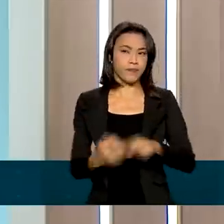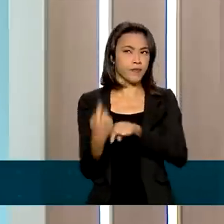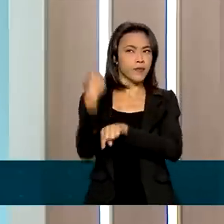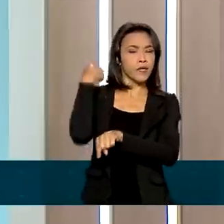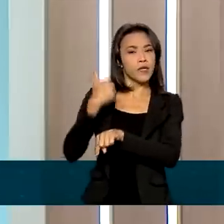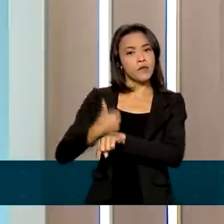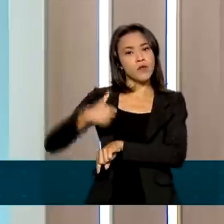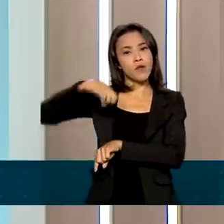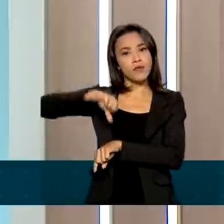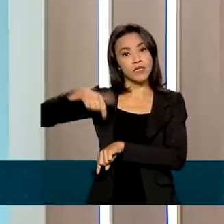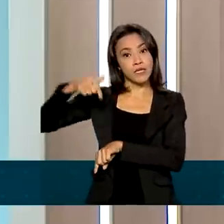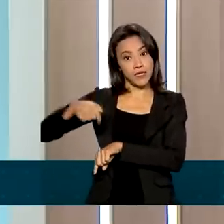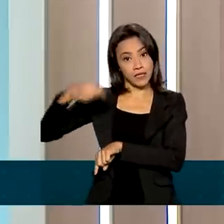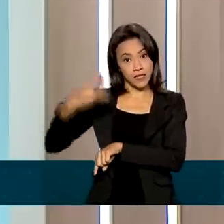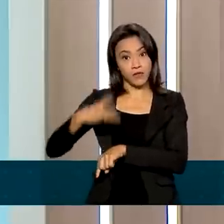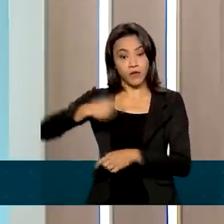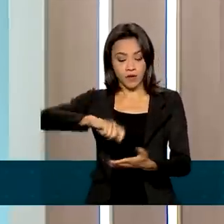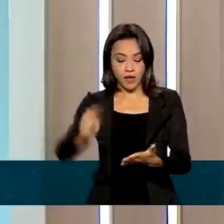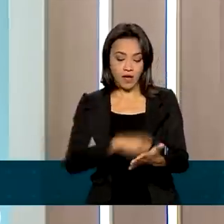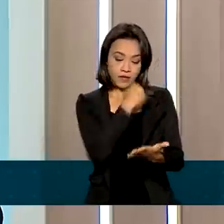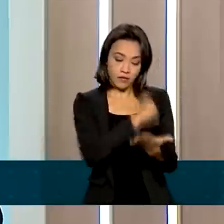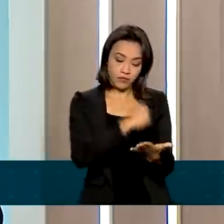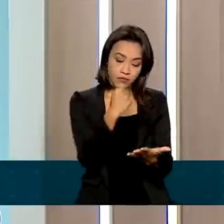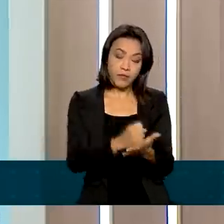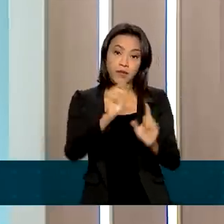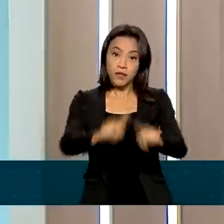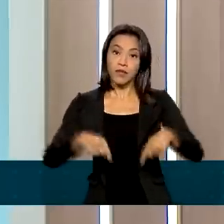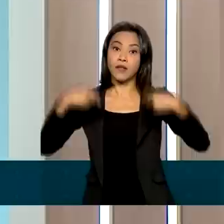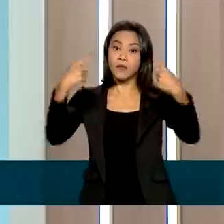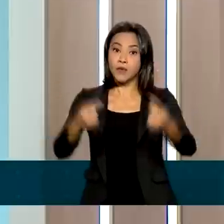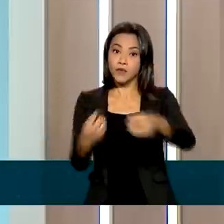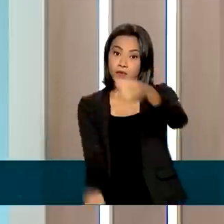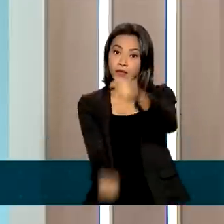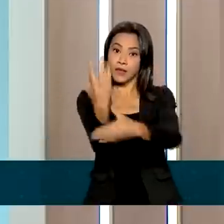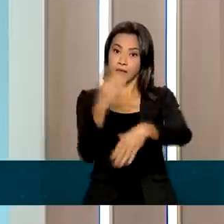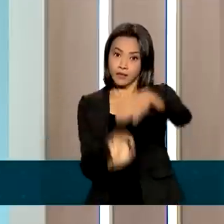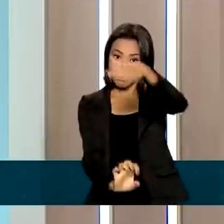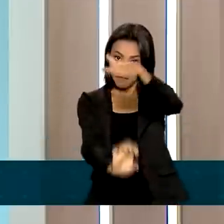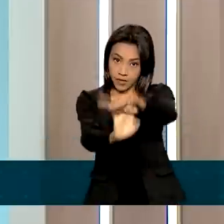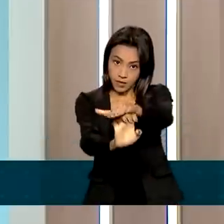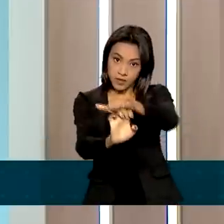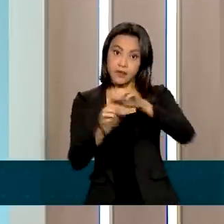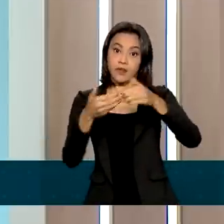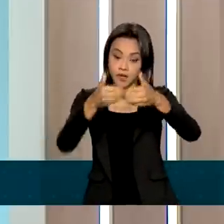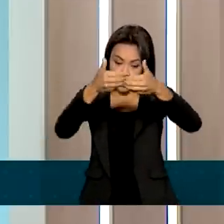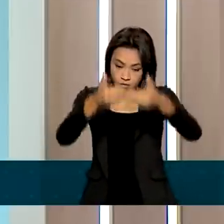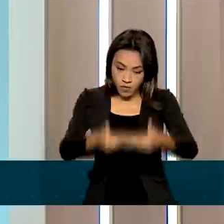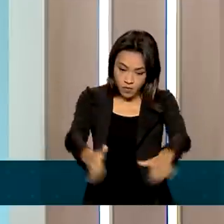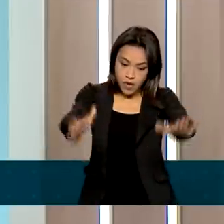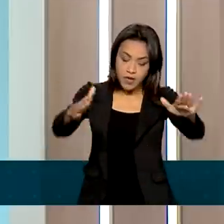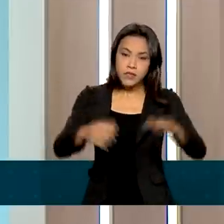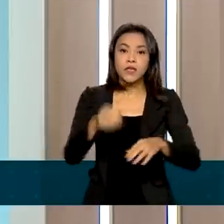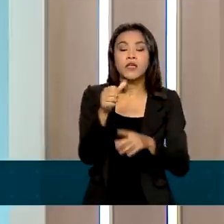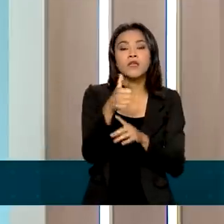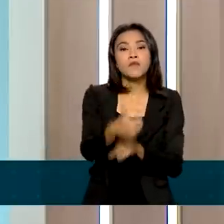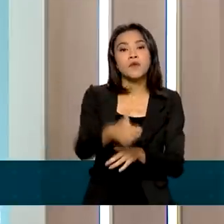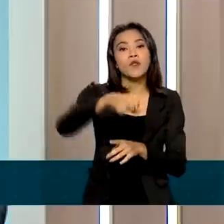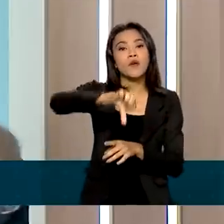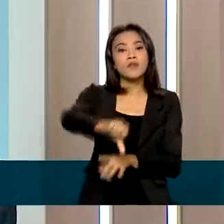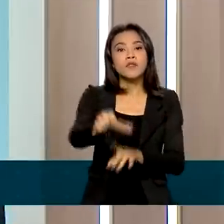assinado o tratado de Itaipu, no ano seguinte foi criada a empresa provavelmente dita. E ela entra em operação em 84,